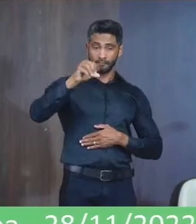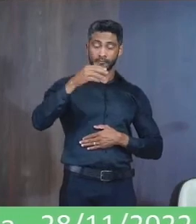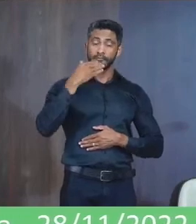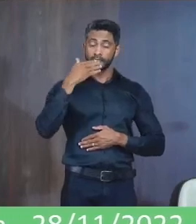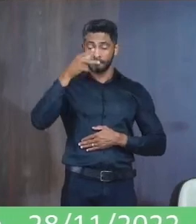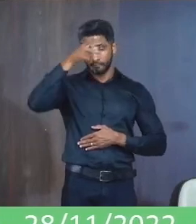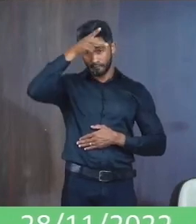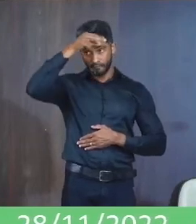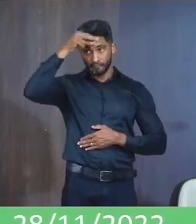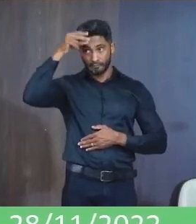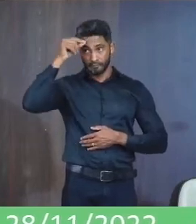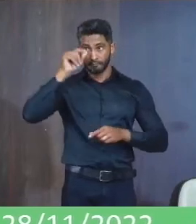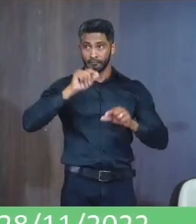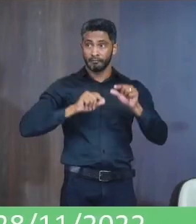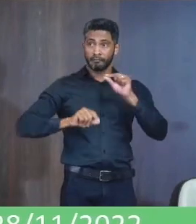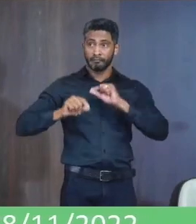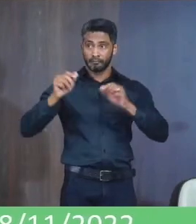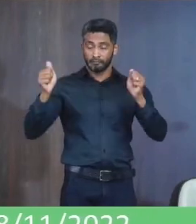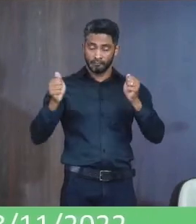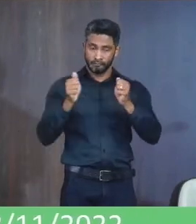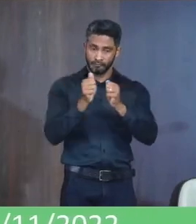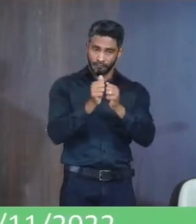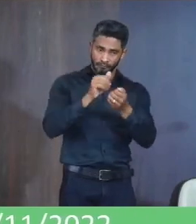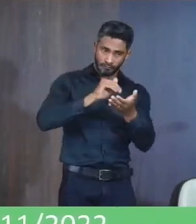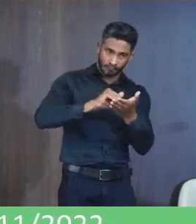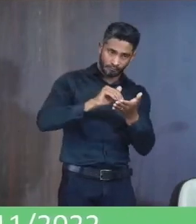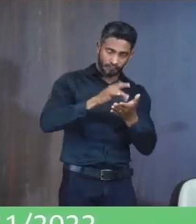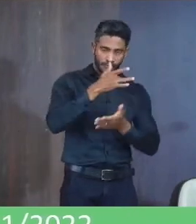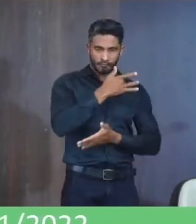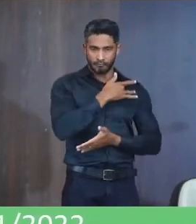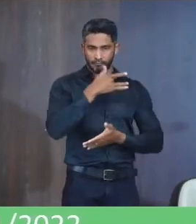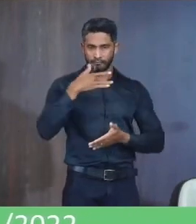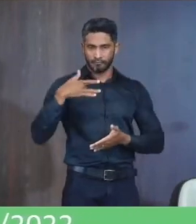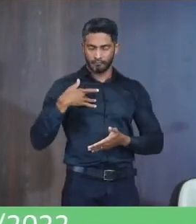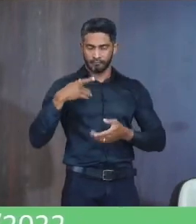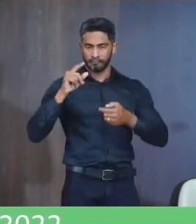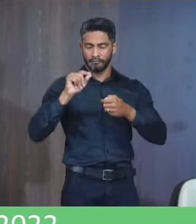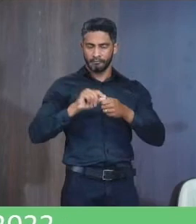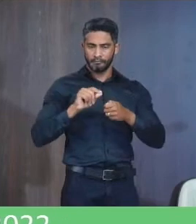de trabalho Exige Juntamente Juntamente A Secretaria De Saúde Que providencie